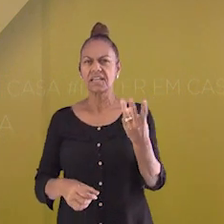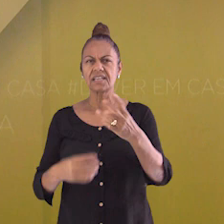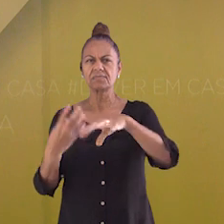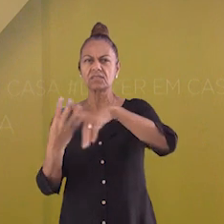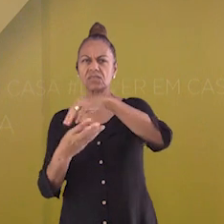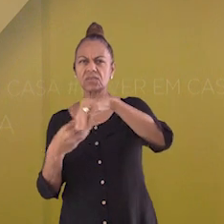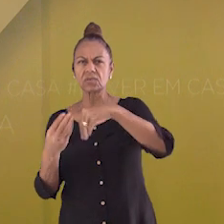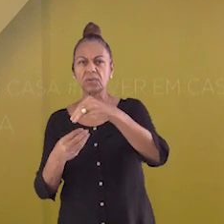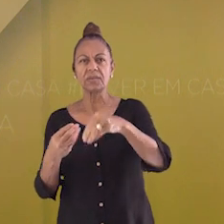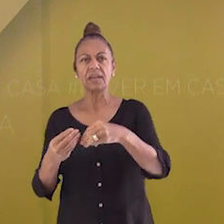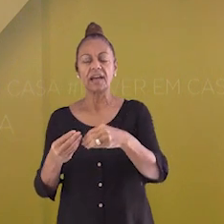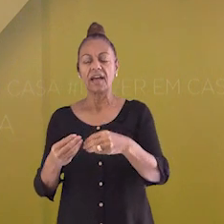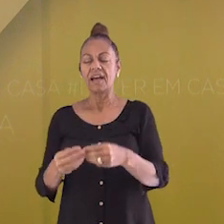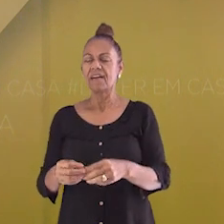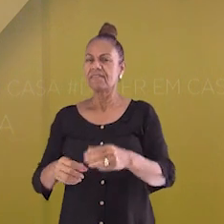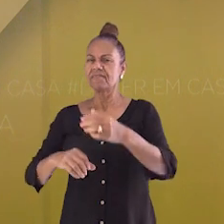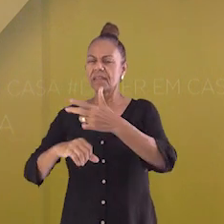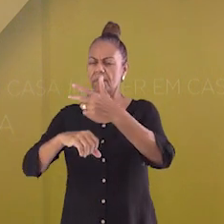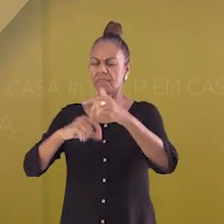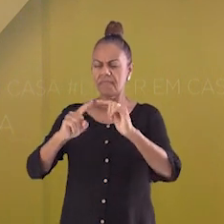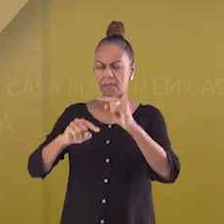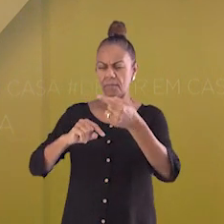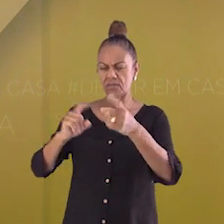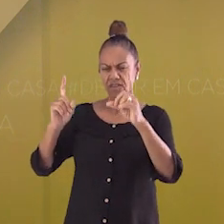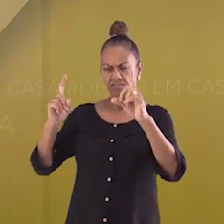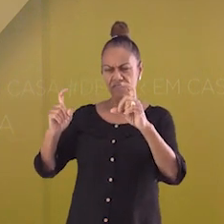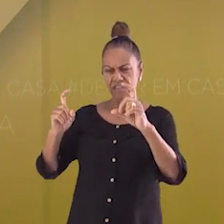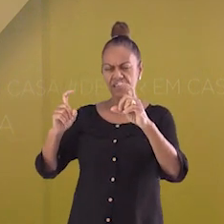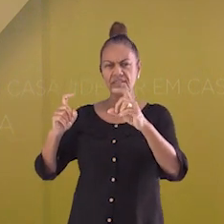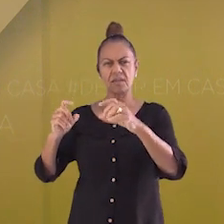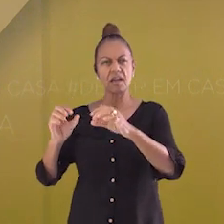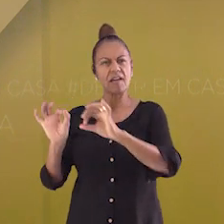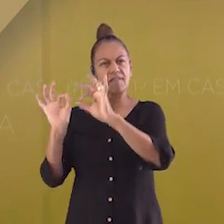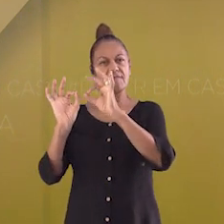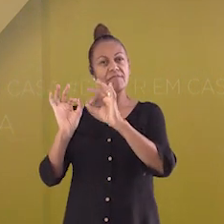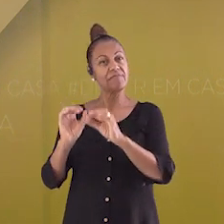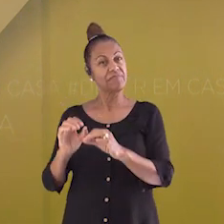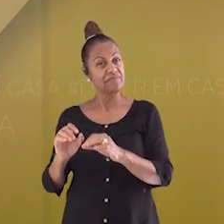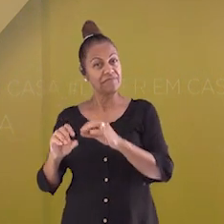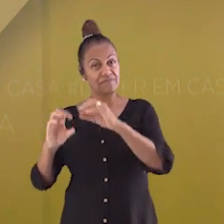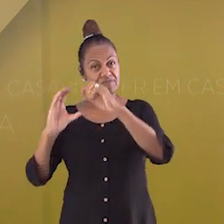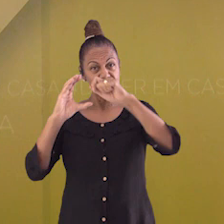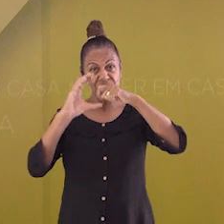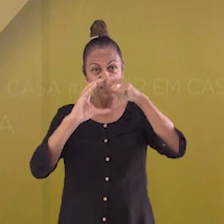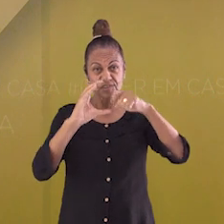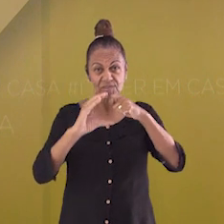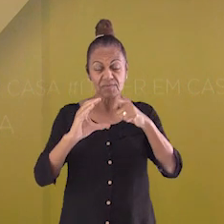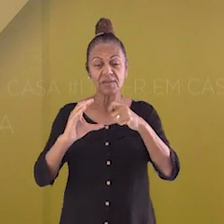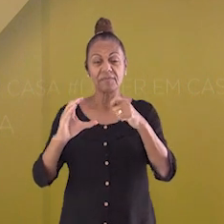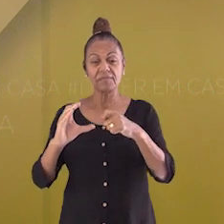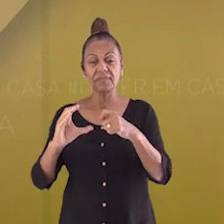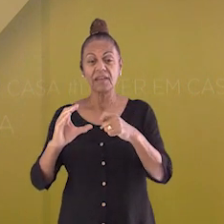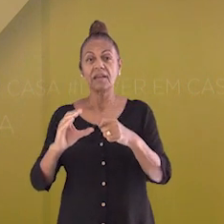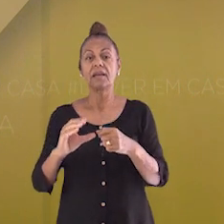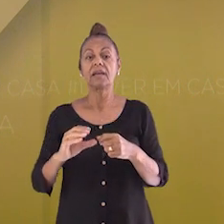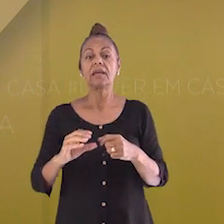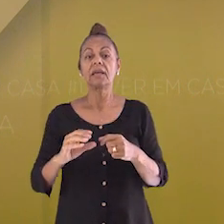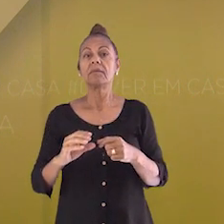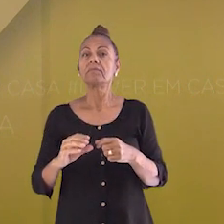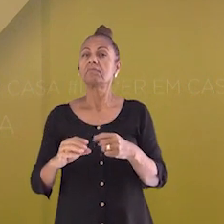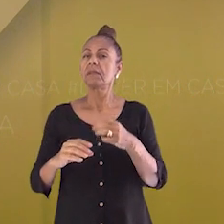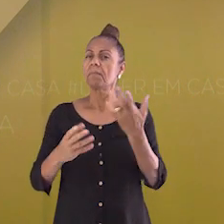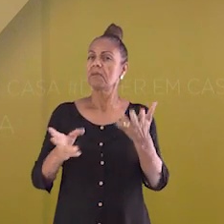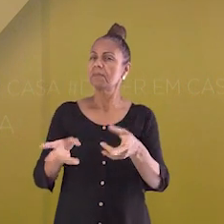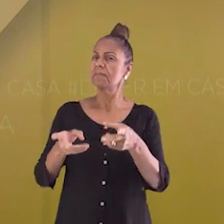Tire fotos, filme ou fotografe e classifique como uma mistura homogênea. Lembre-se que é aquela com